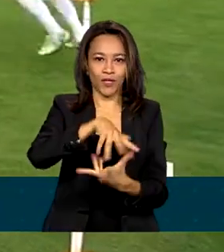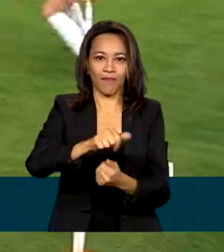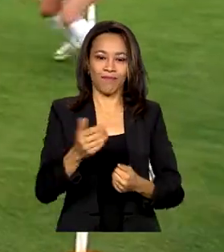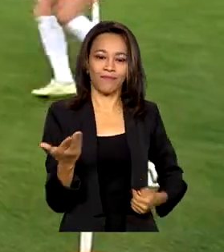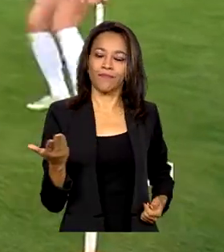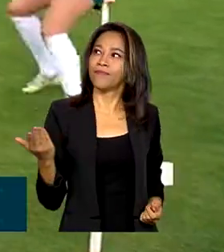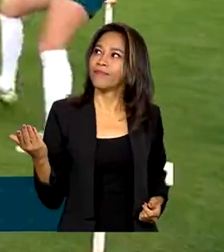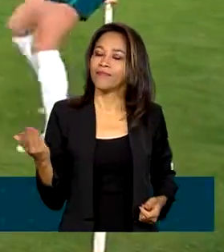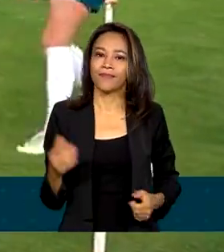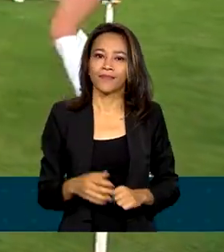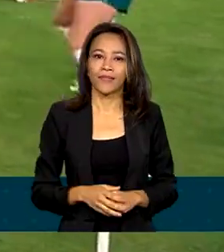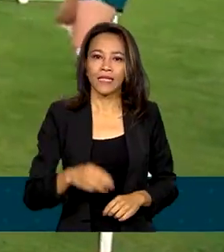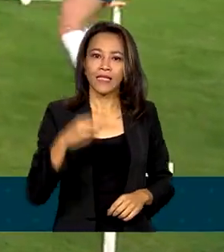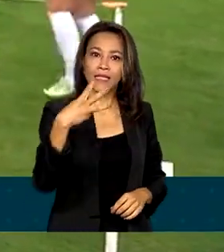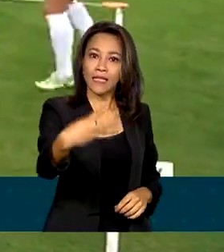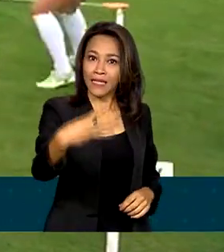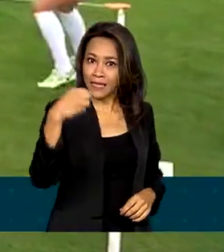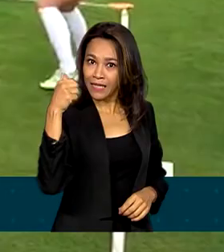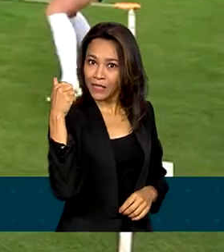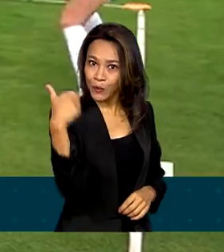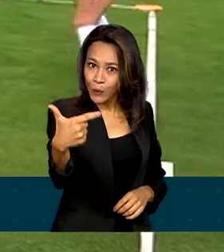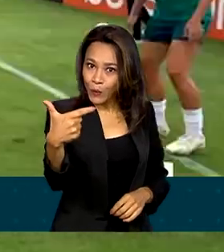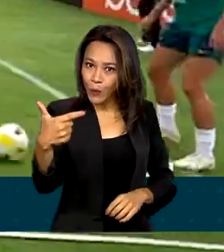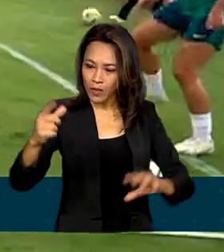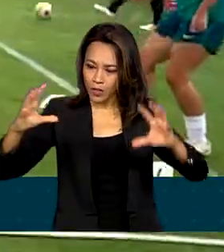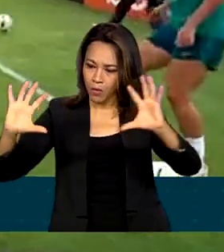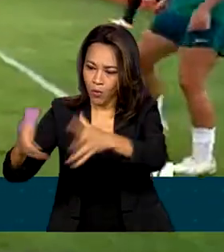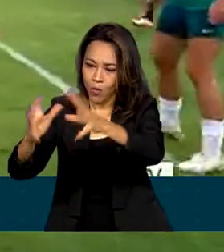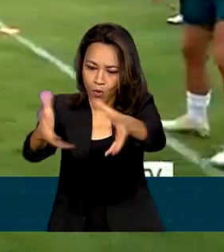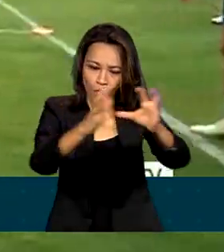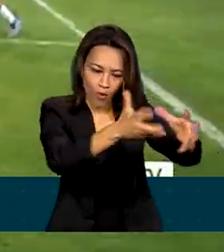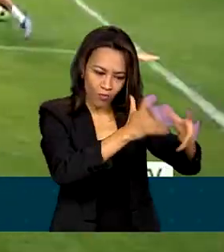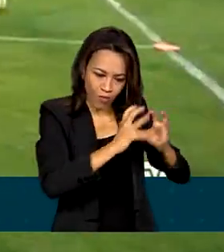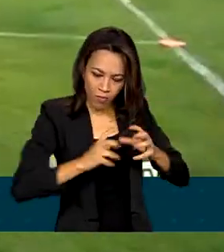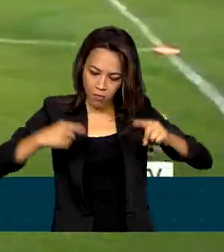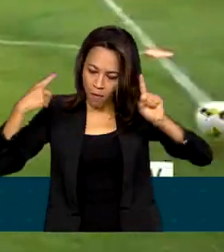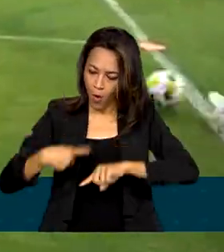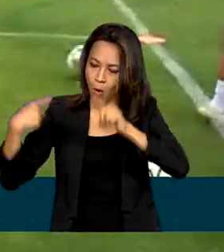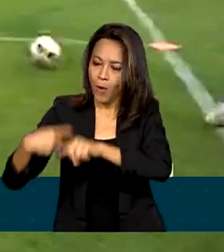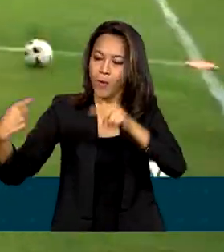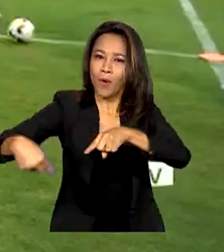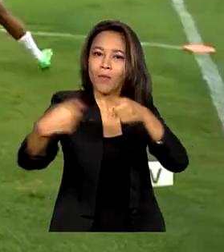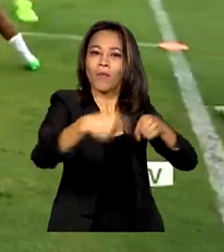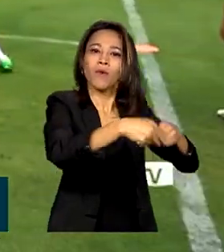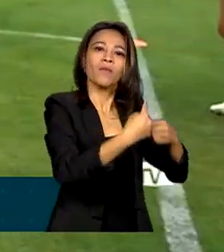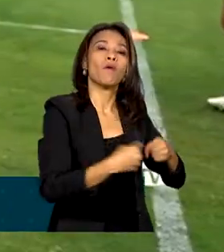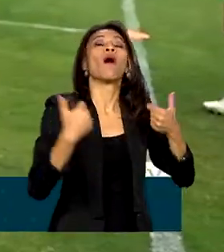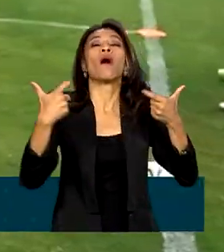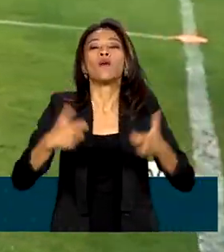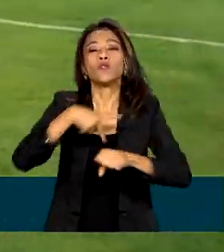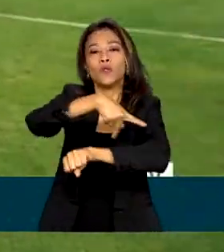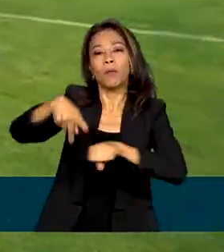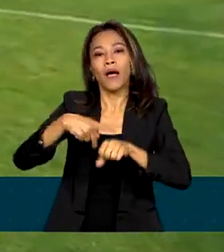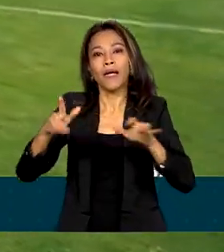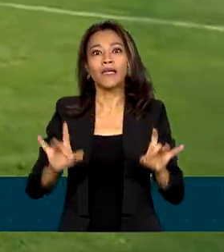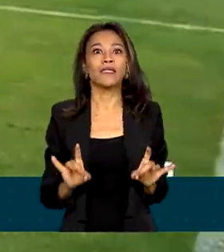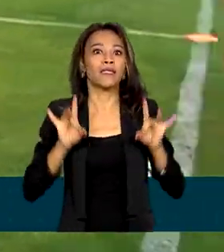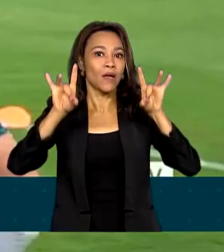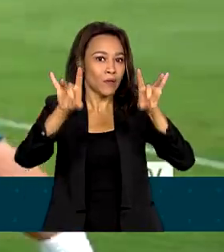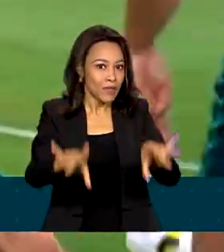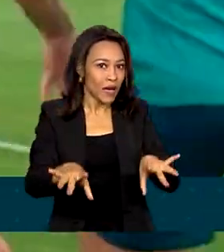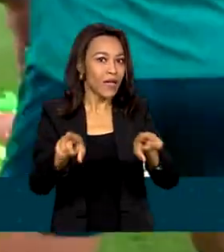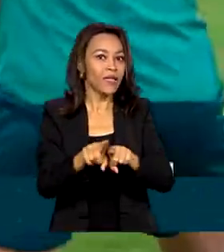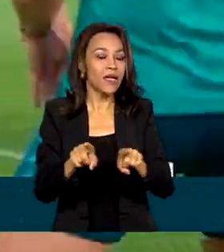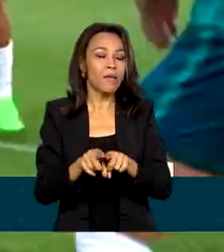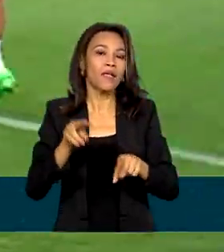São 32 seleções que vão disputar a Copa do Mundo de Futebol Feminino na Austrália e na Nova Zelândia.